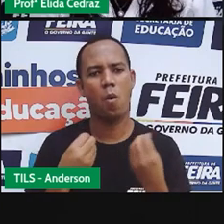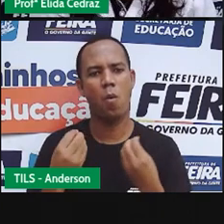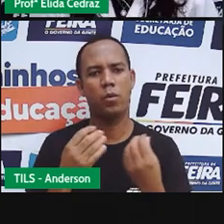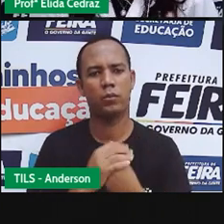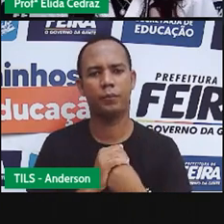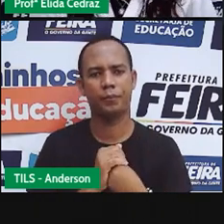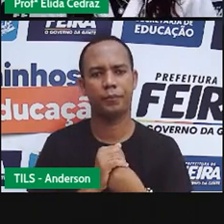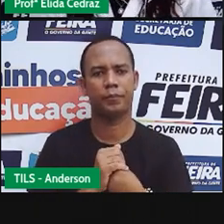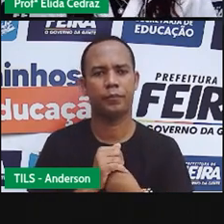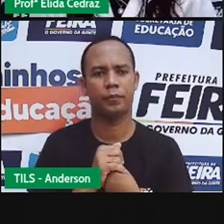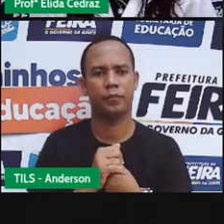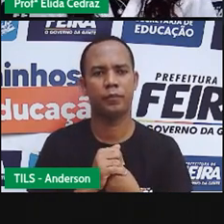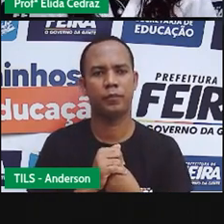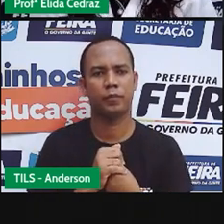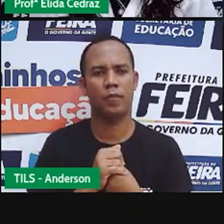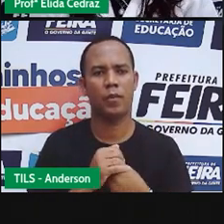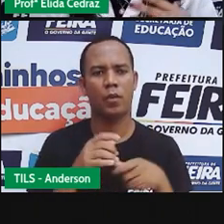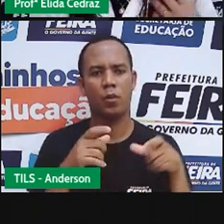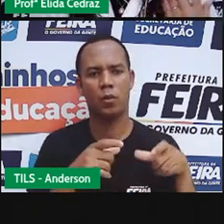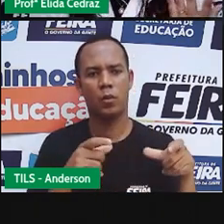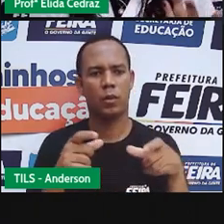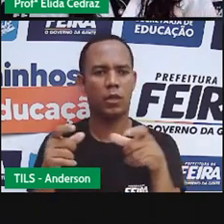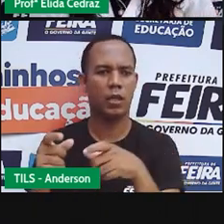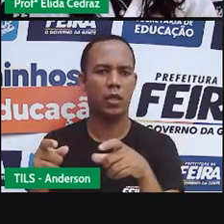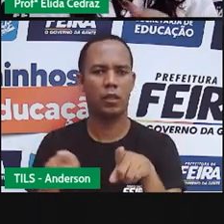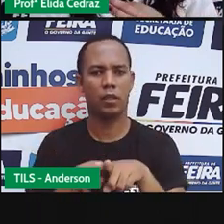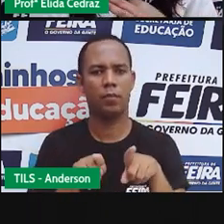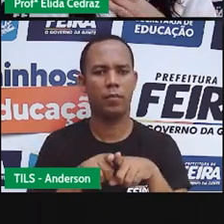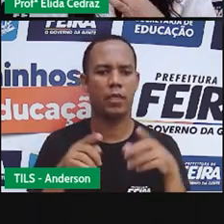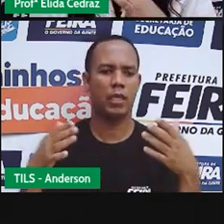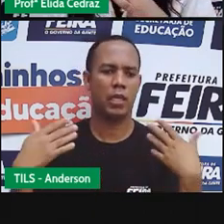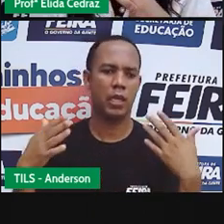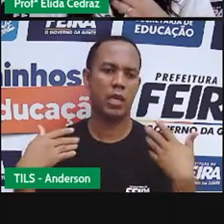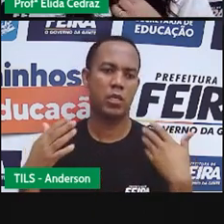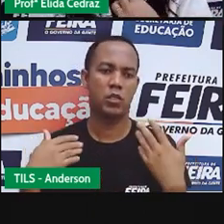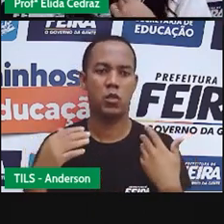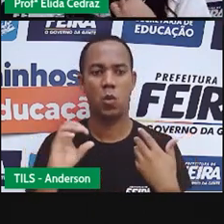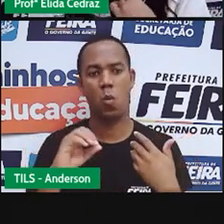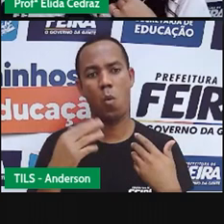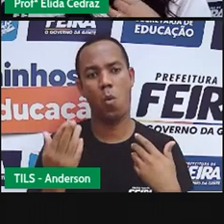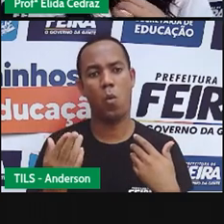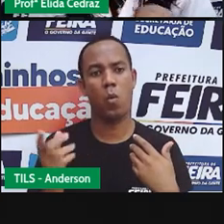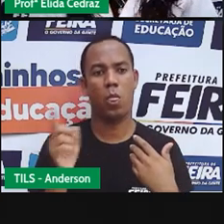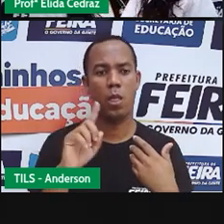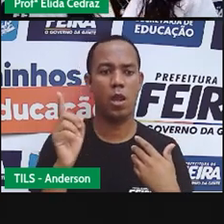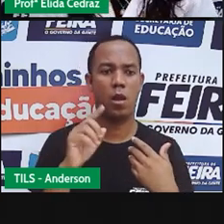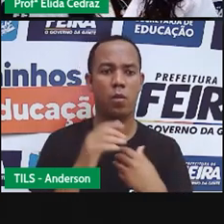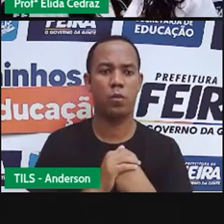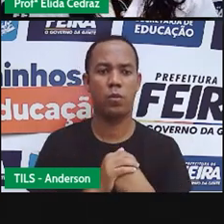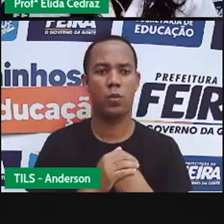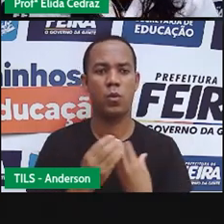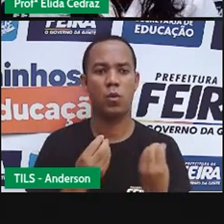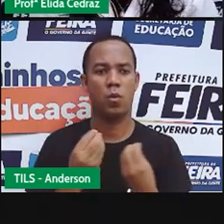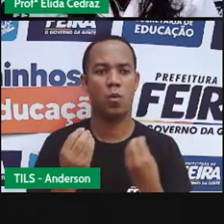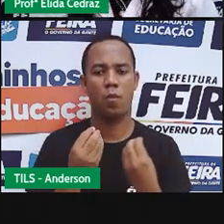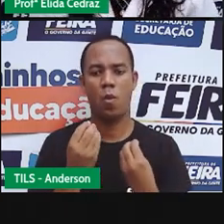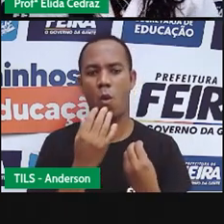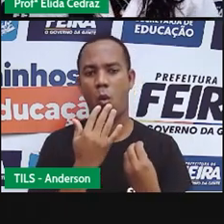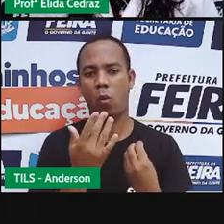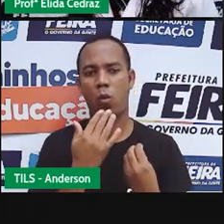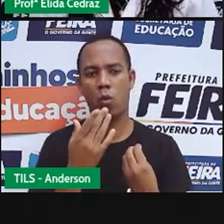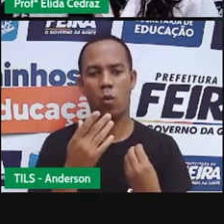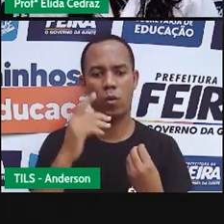ou borracha, que o ambiente vai ficar quente. Ou nós, vestidos com a roupa, com a cor escura,